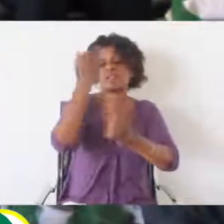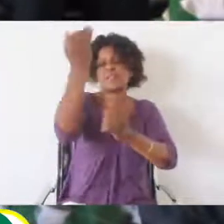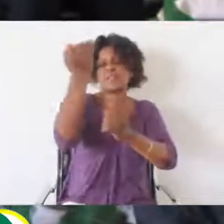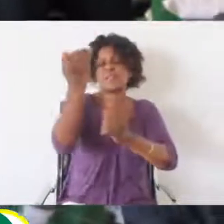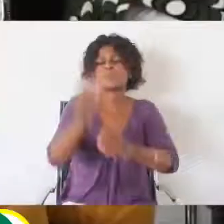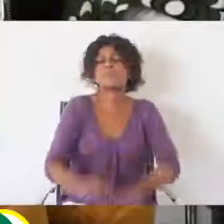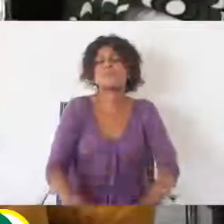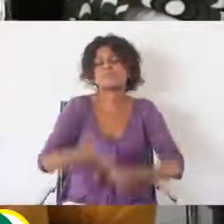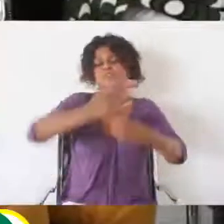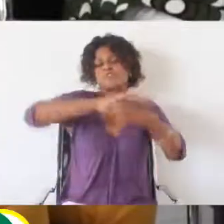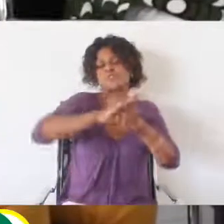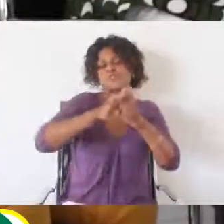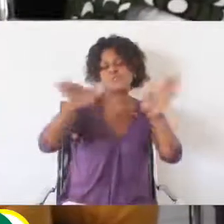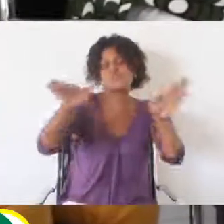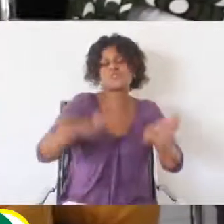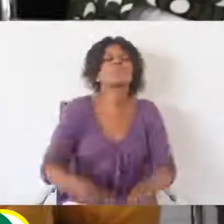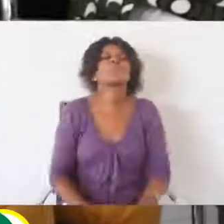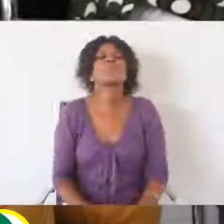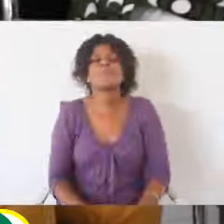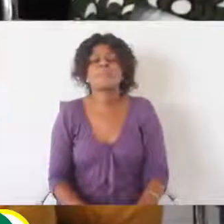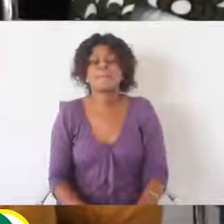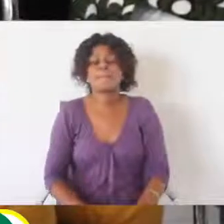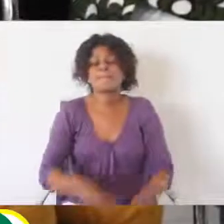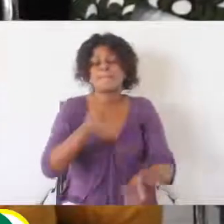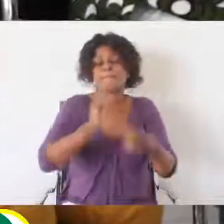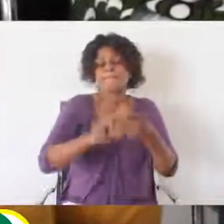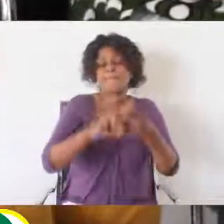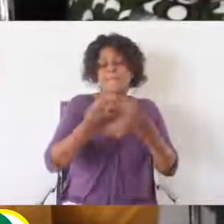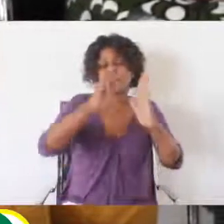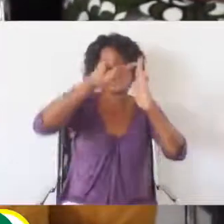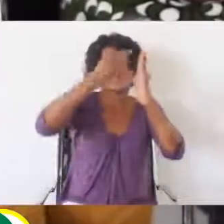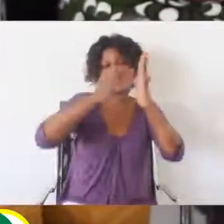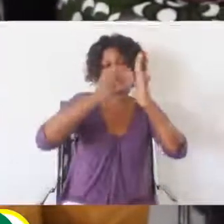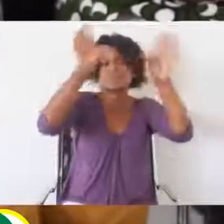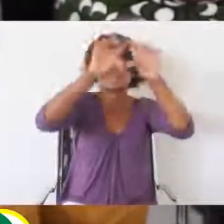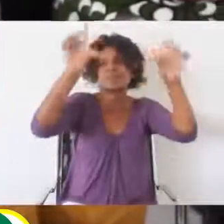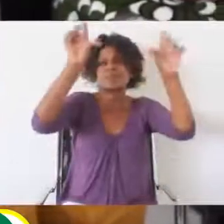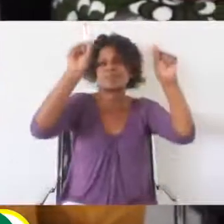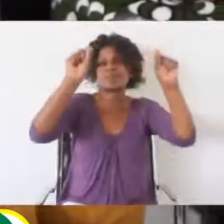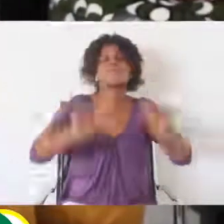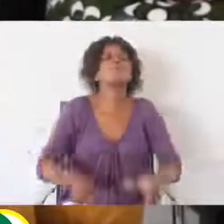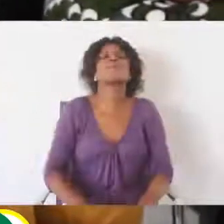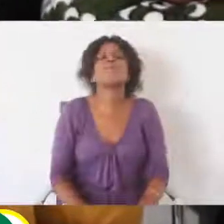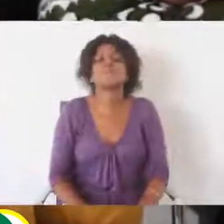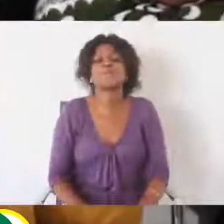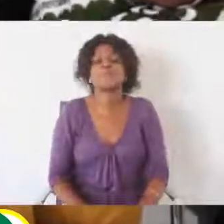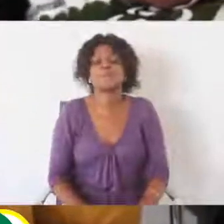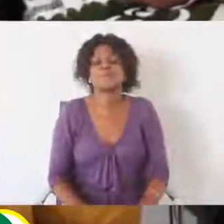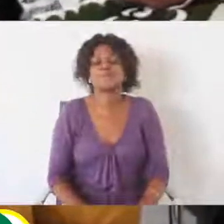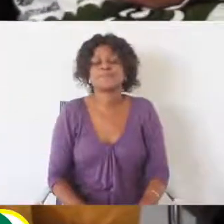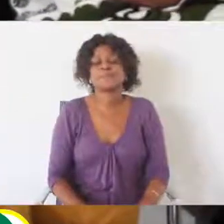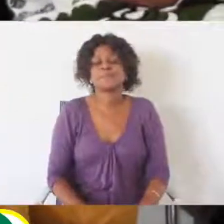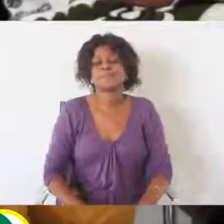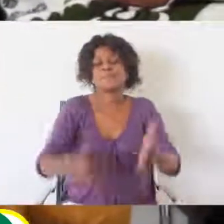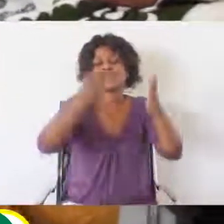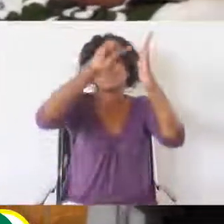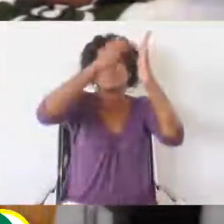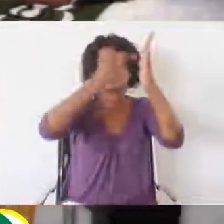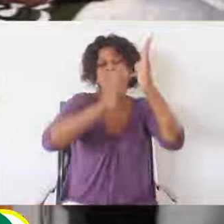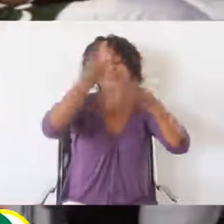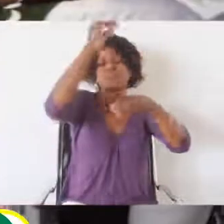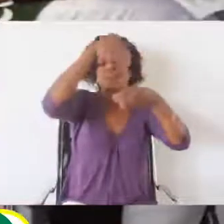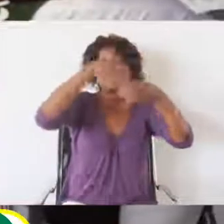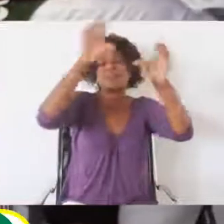antes, durante e pós Covid-19. Constaram ainda na agenda os temas sobre a garantia de qualidade